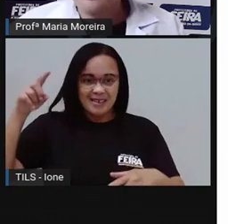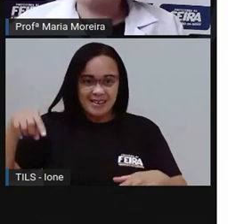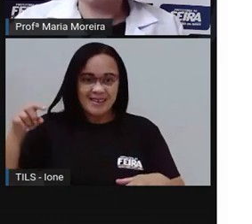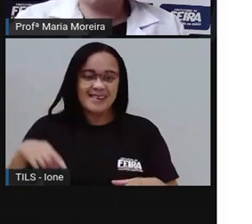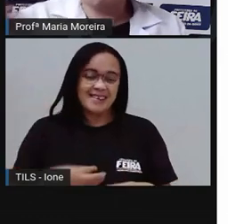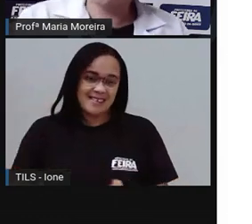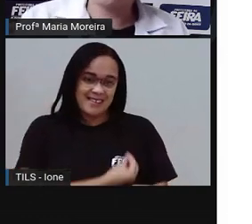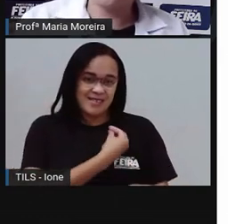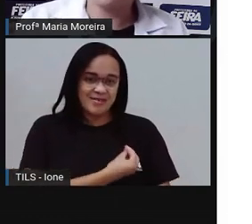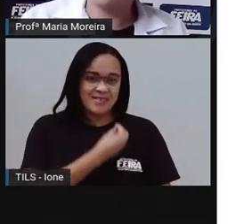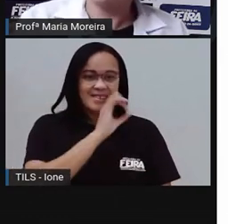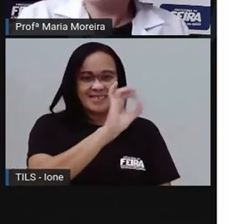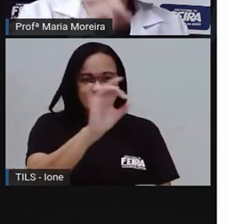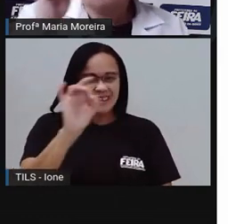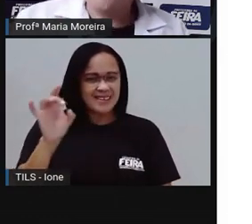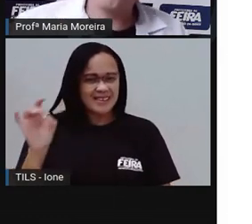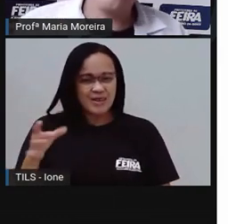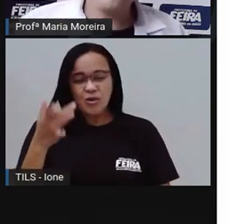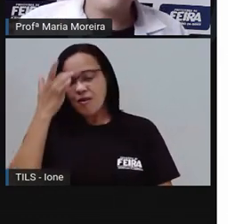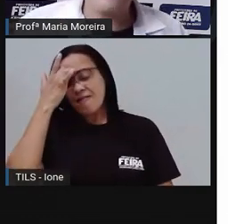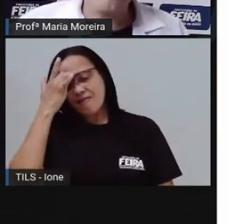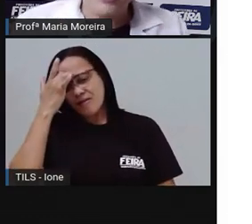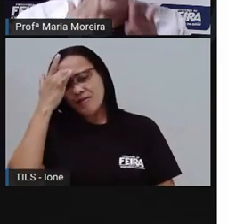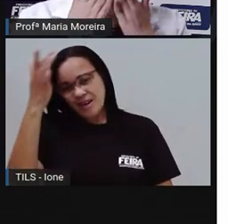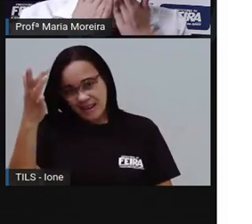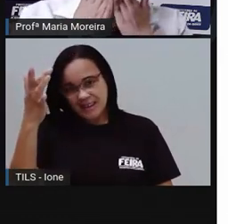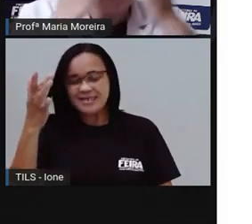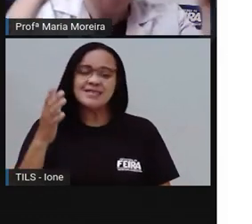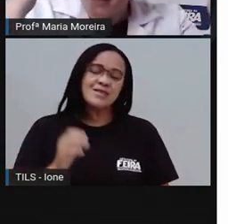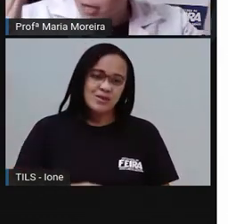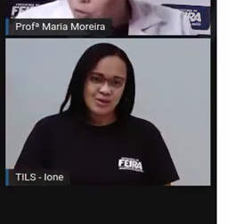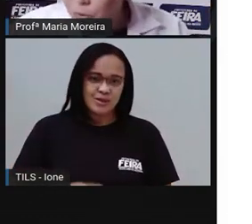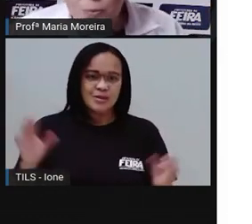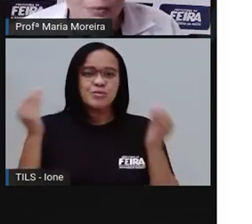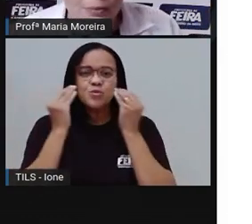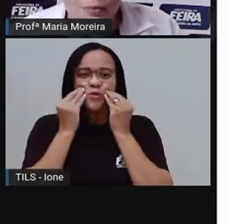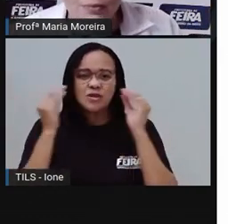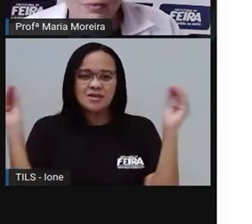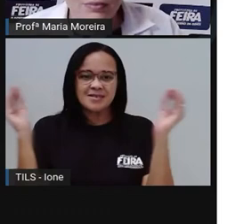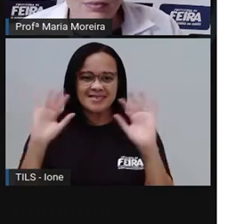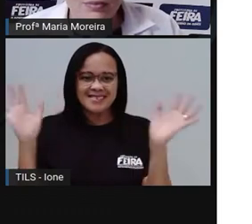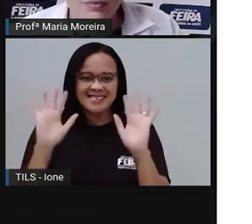Fácil, né? Pró mostrou aqui. Daqui a pouco tem mais. Beijo.